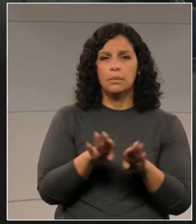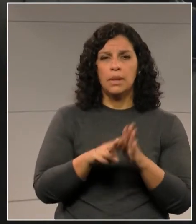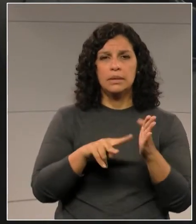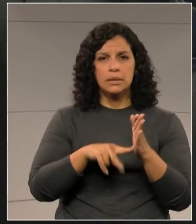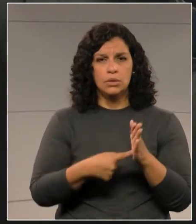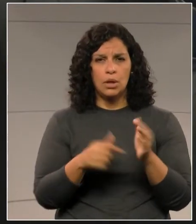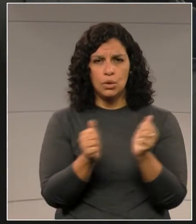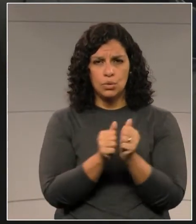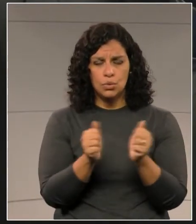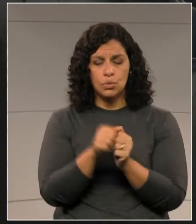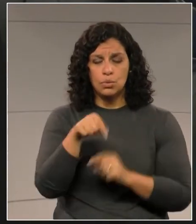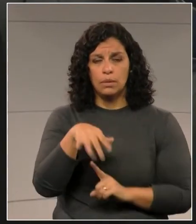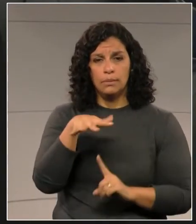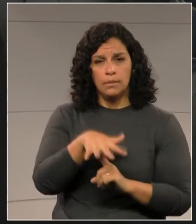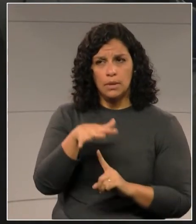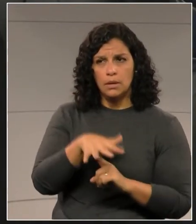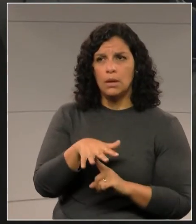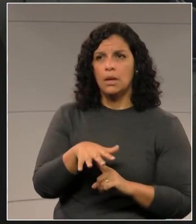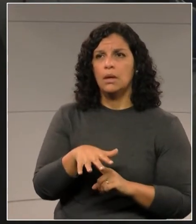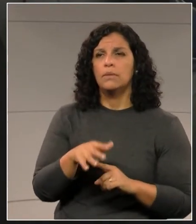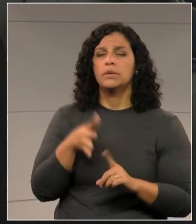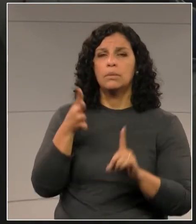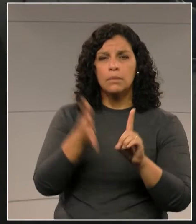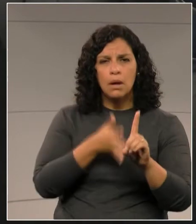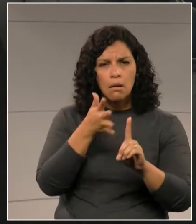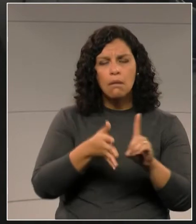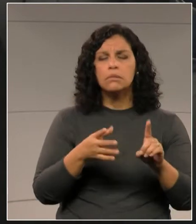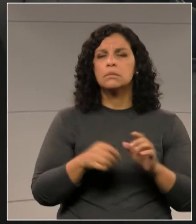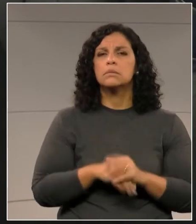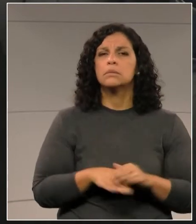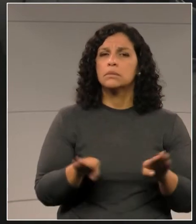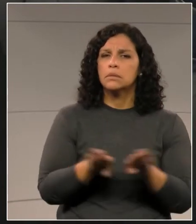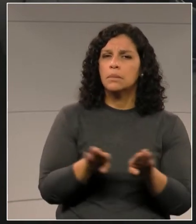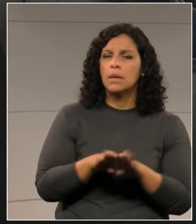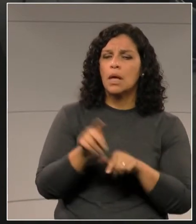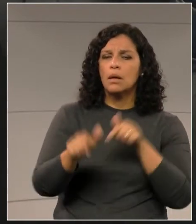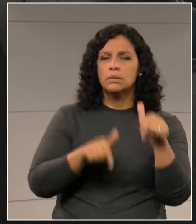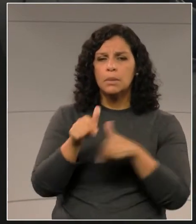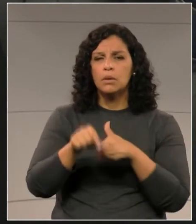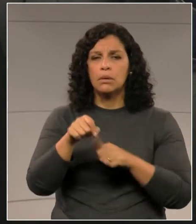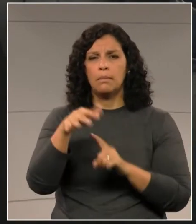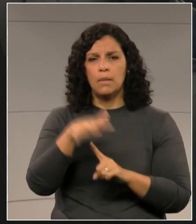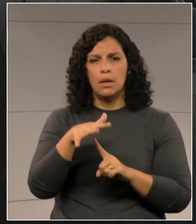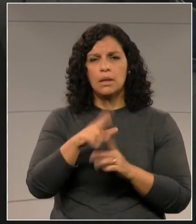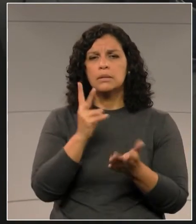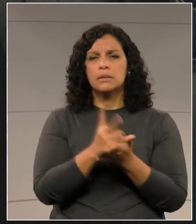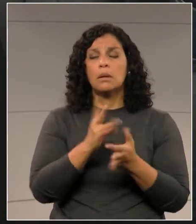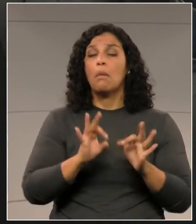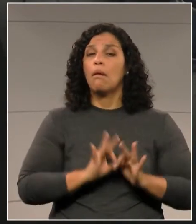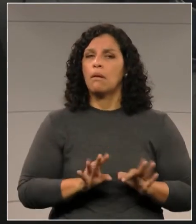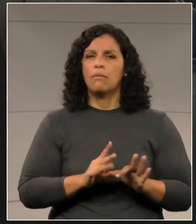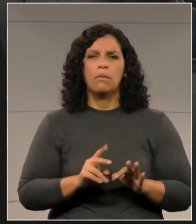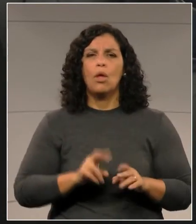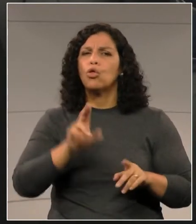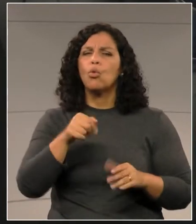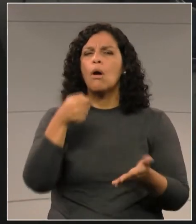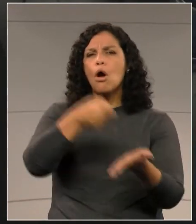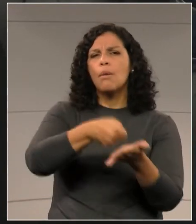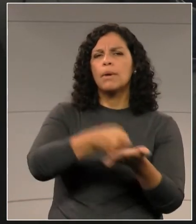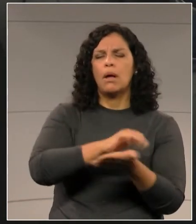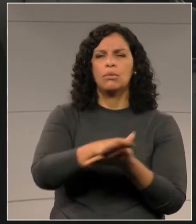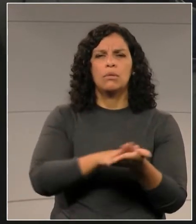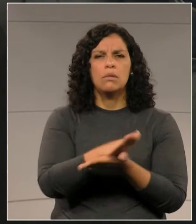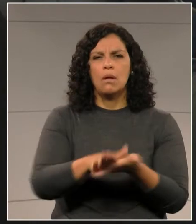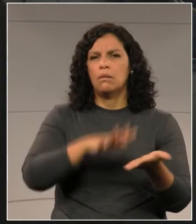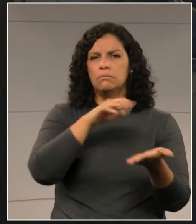sindicatos do nosso Estado, e ao seu pronunciamento, e também aos trabalhadores do Paraná, que sempre foram livres. Ninguém nunca obrigou ninguém a